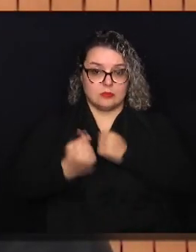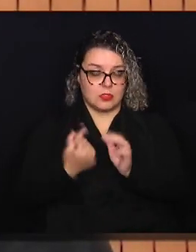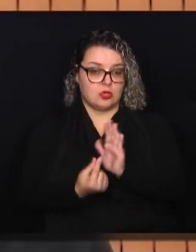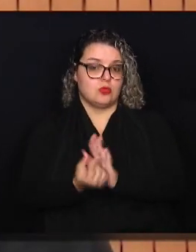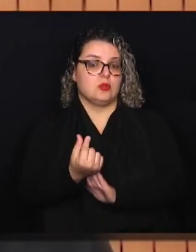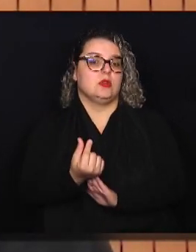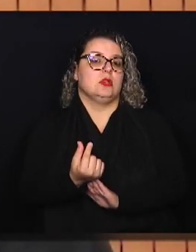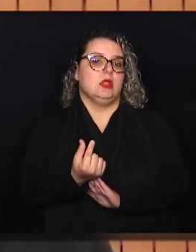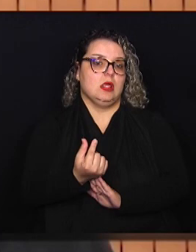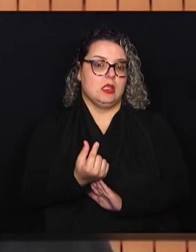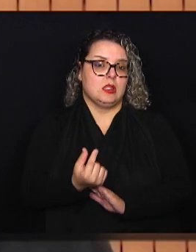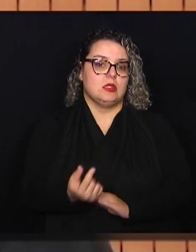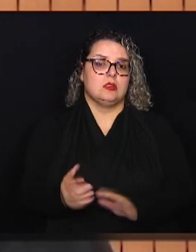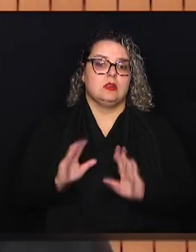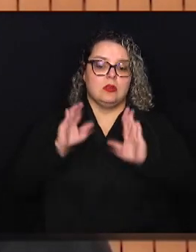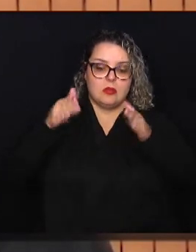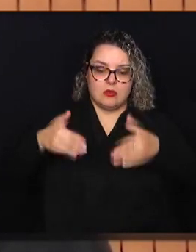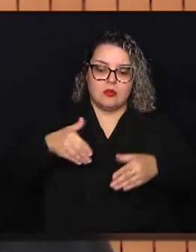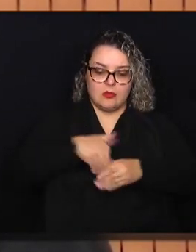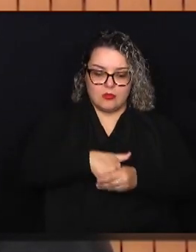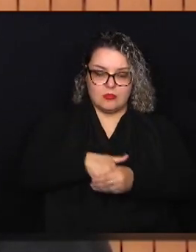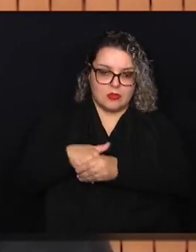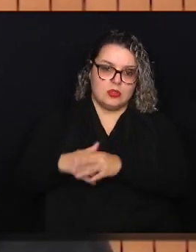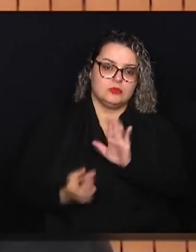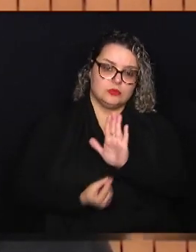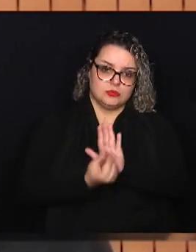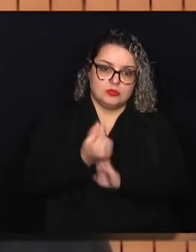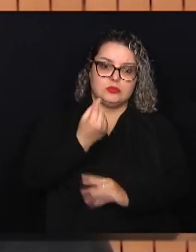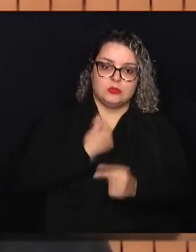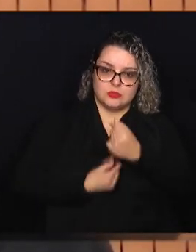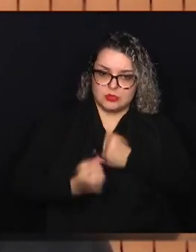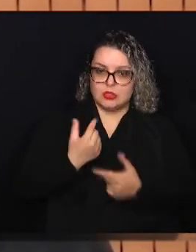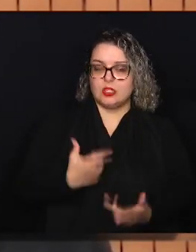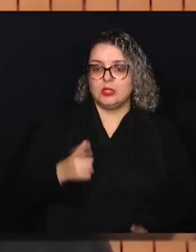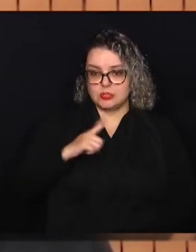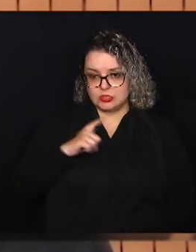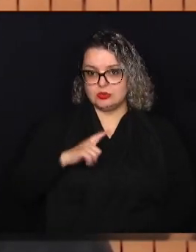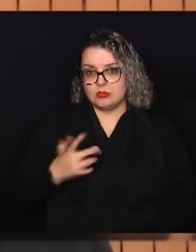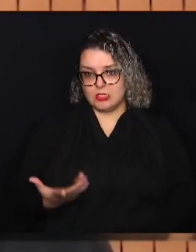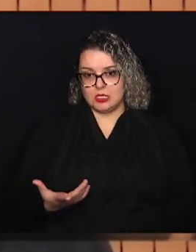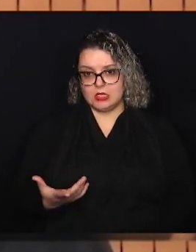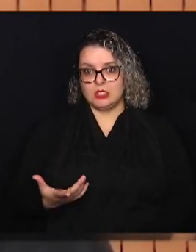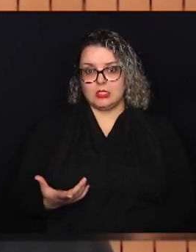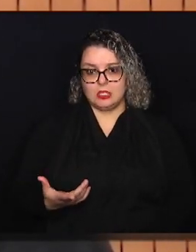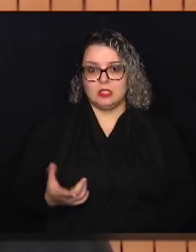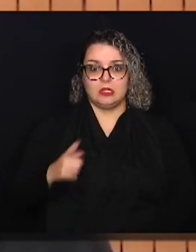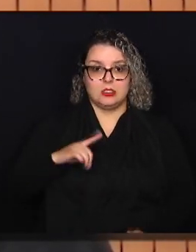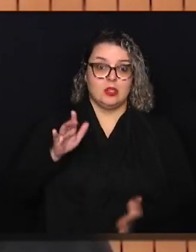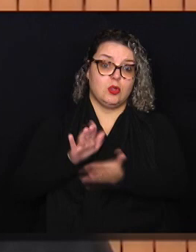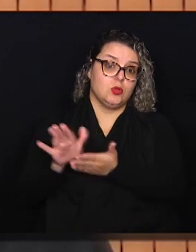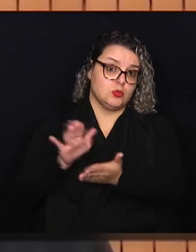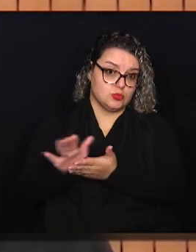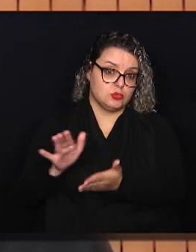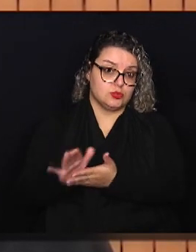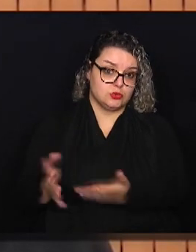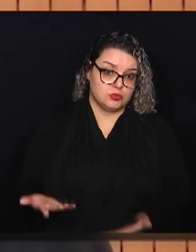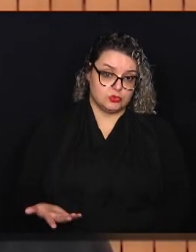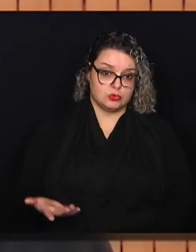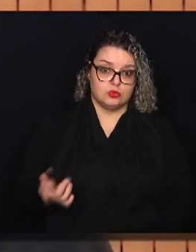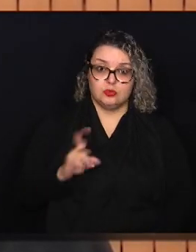Câmara vota aqui o orçamento municipal também. No momento em que existe isso, existe a necessidade de um custeio, não é simplesmente